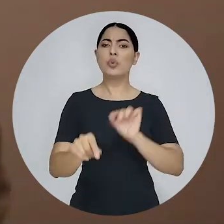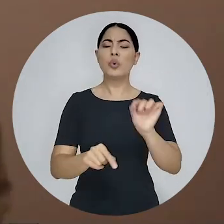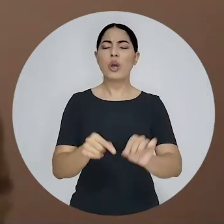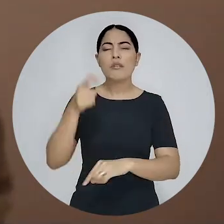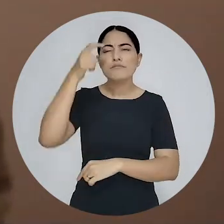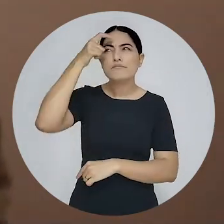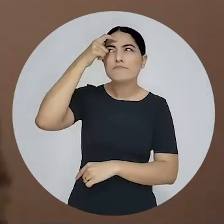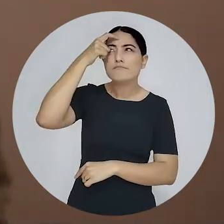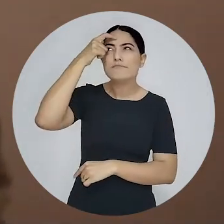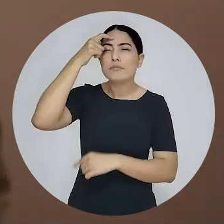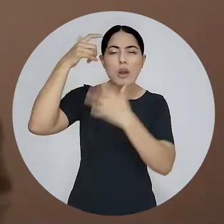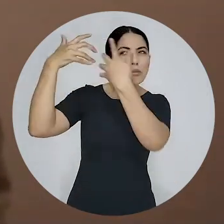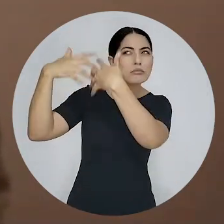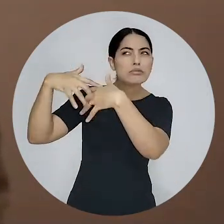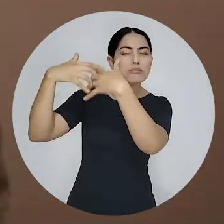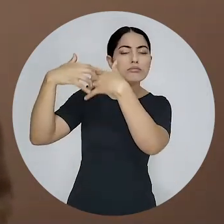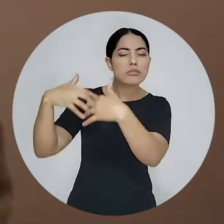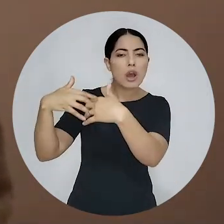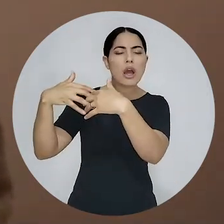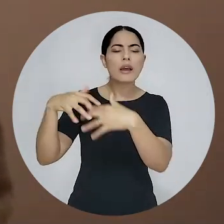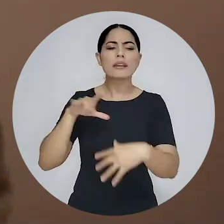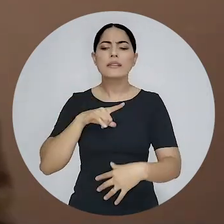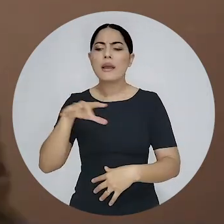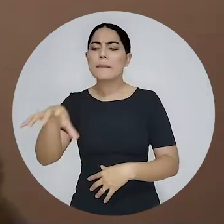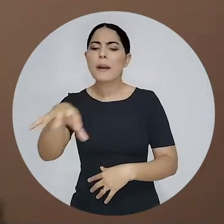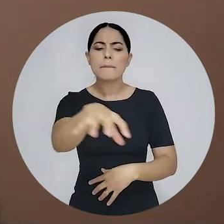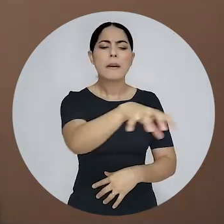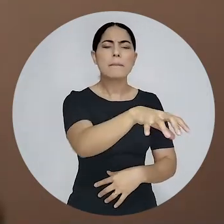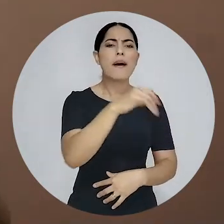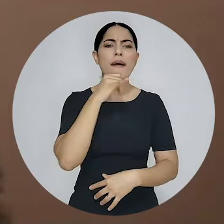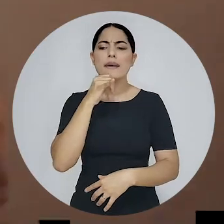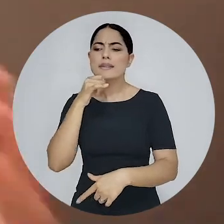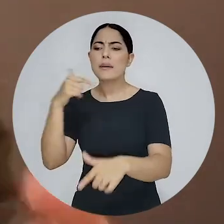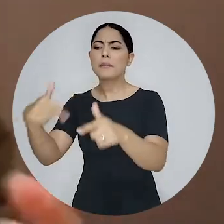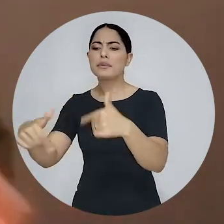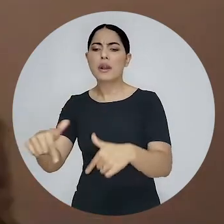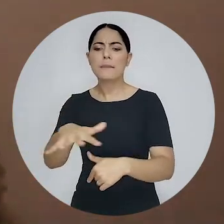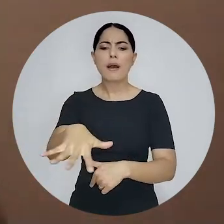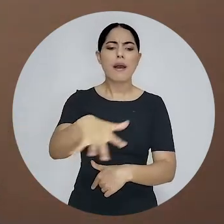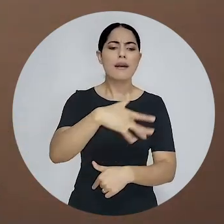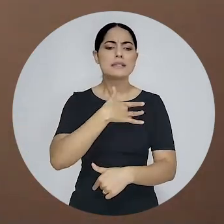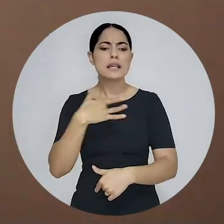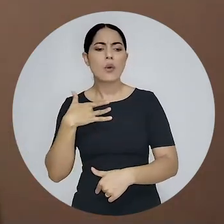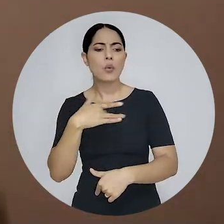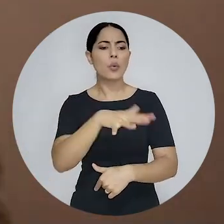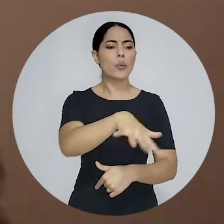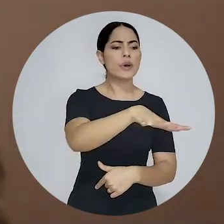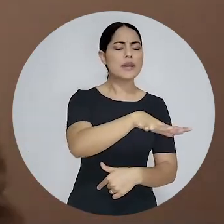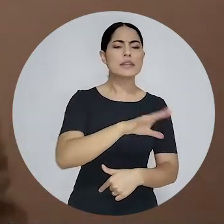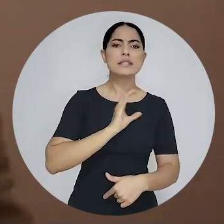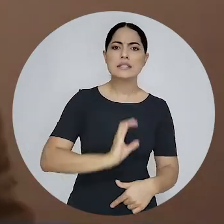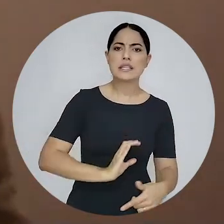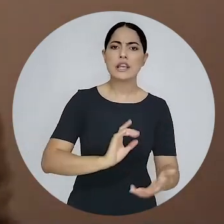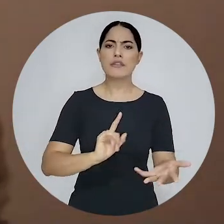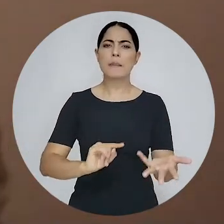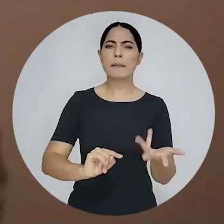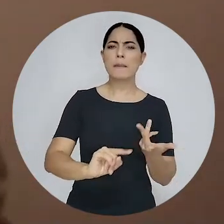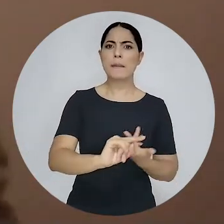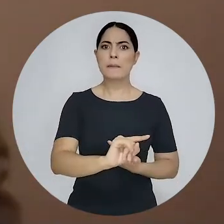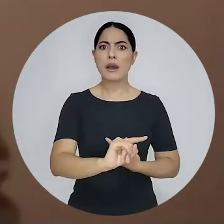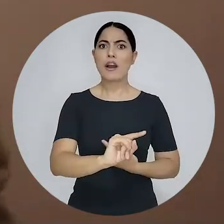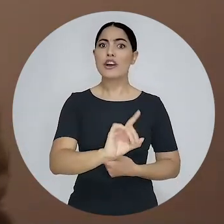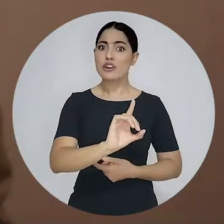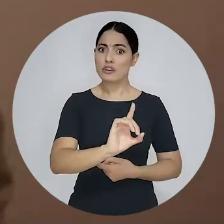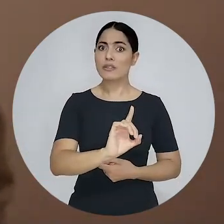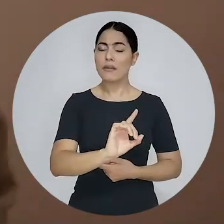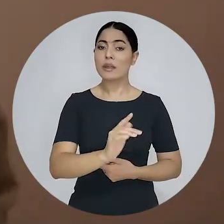Jurídica foi uma consciência cada vez maior para os setores, por exemplo, direito ao trabalho, saúde, direito cível,